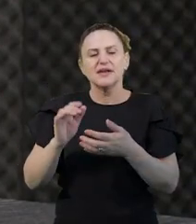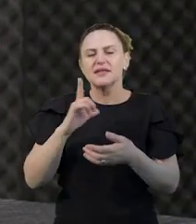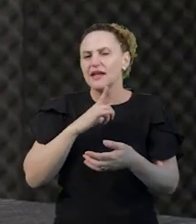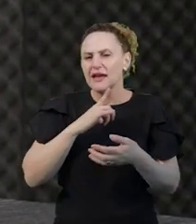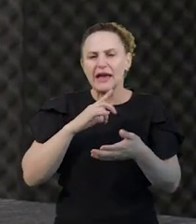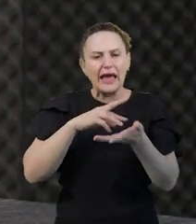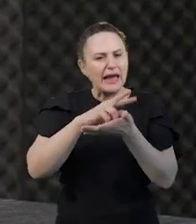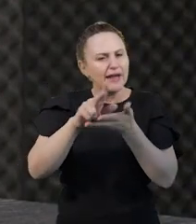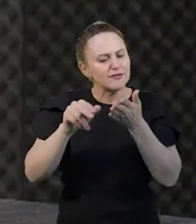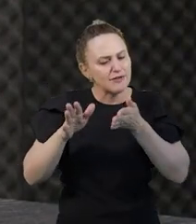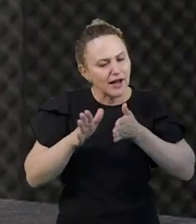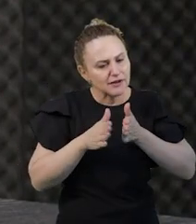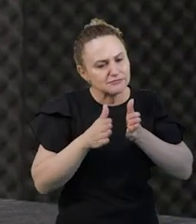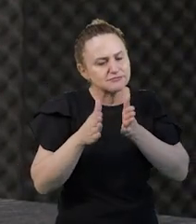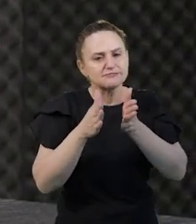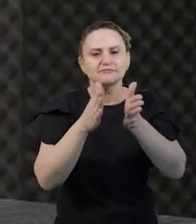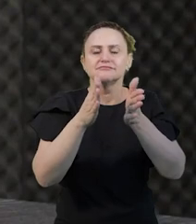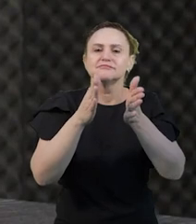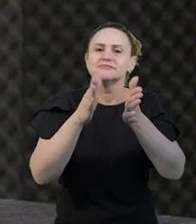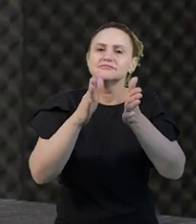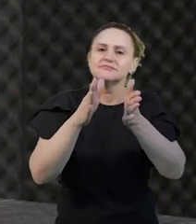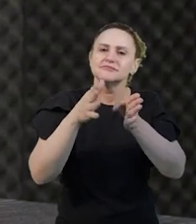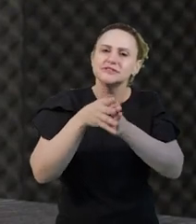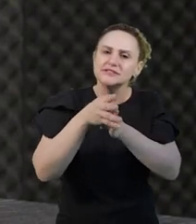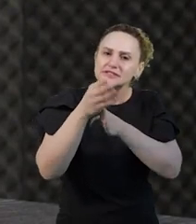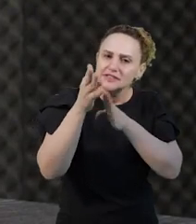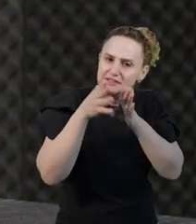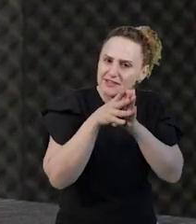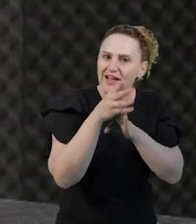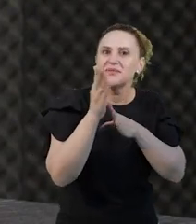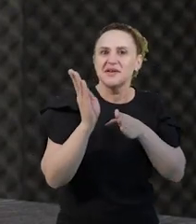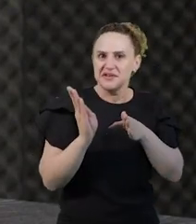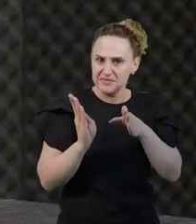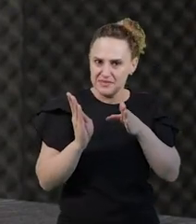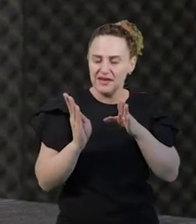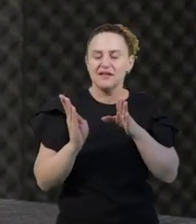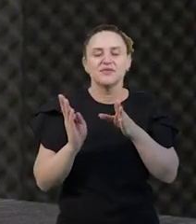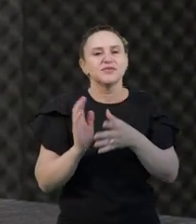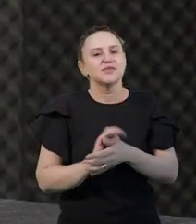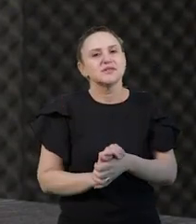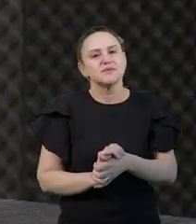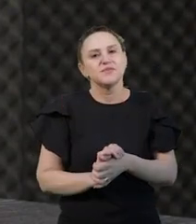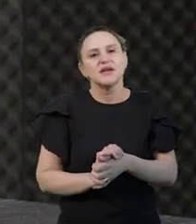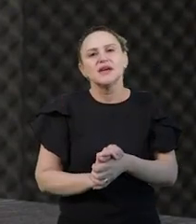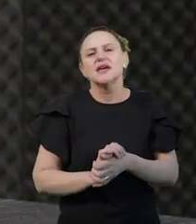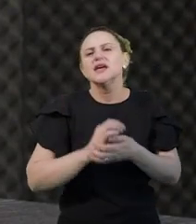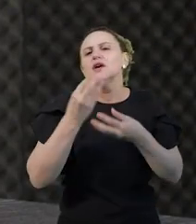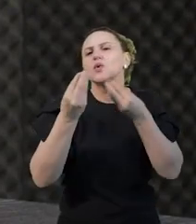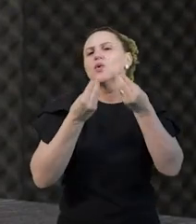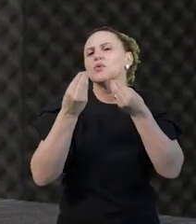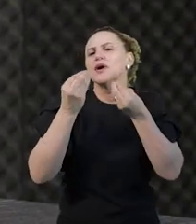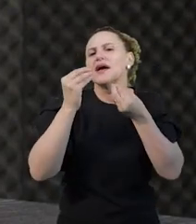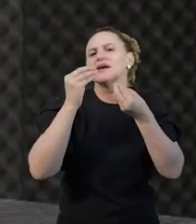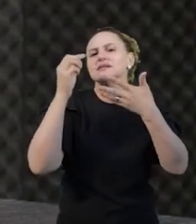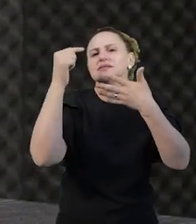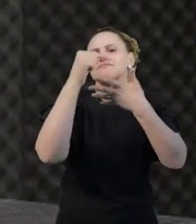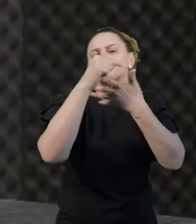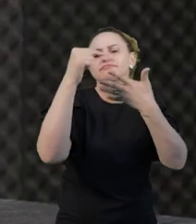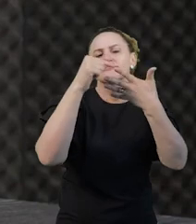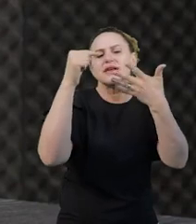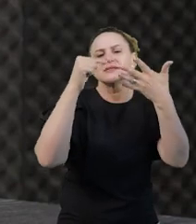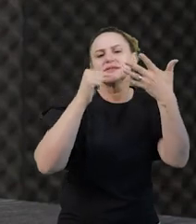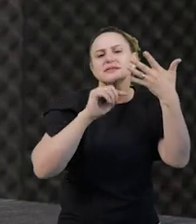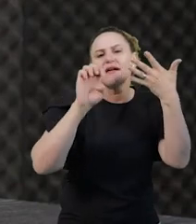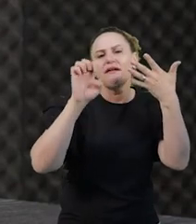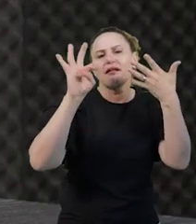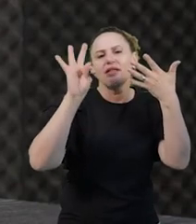essa metodologia. O professor poderia comentar conosco sobre essas etapas, talvez exemplificar,